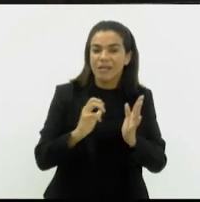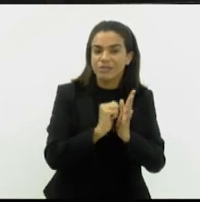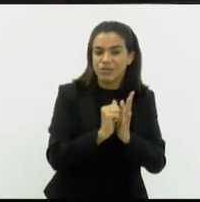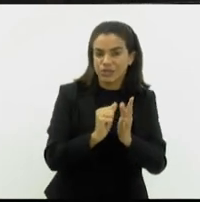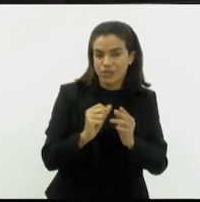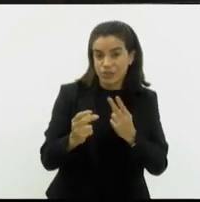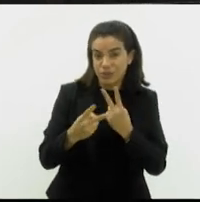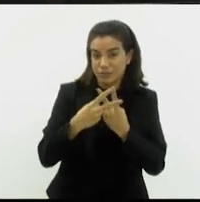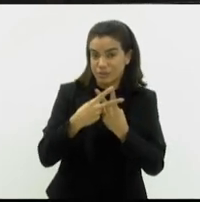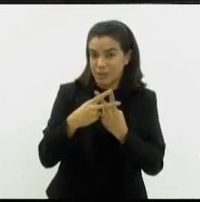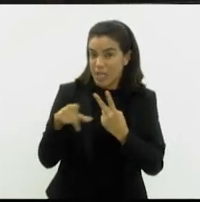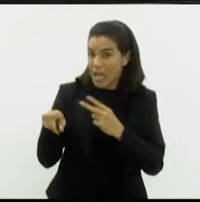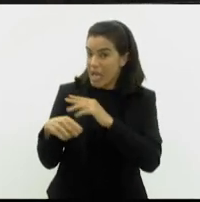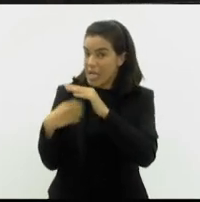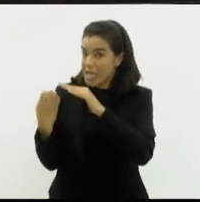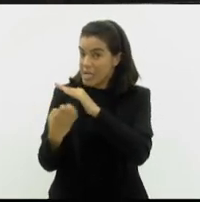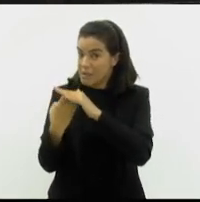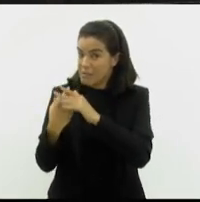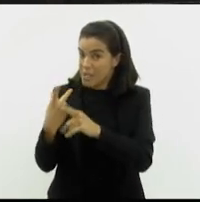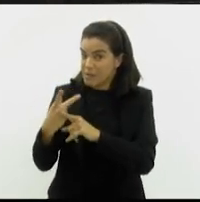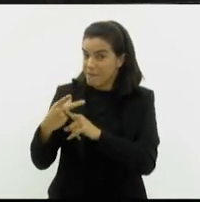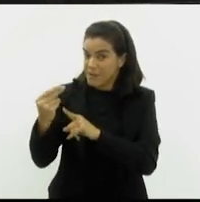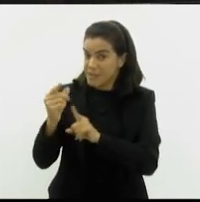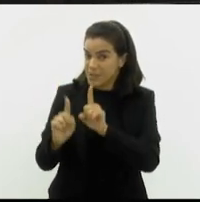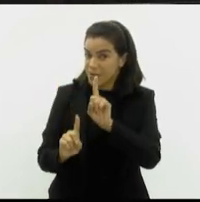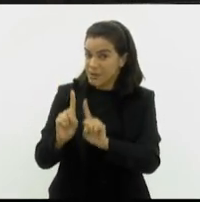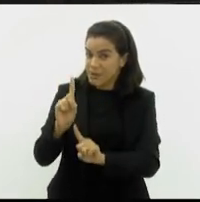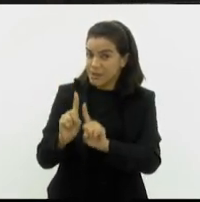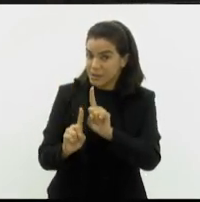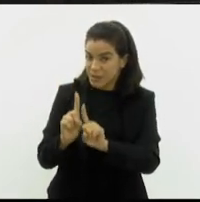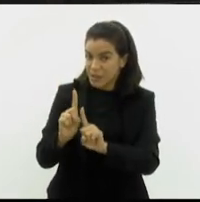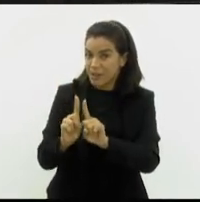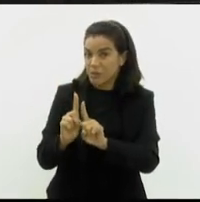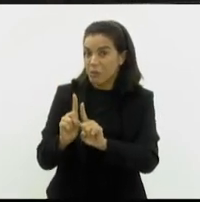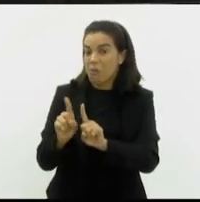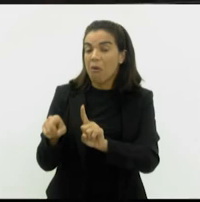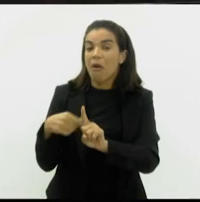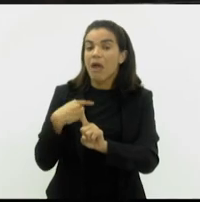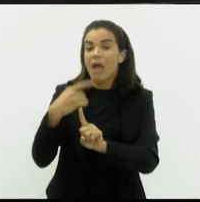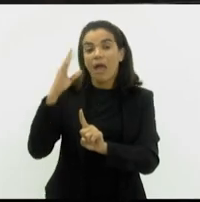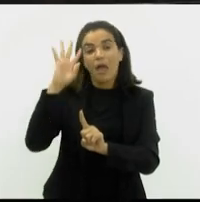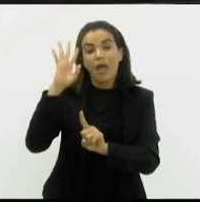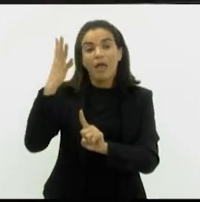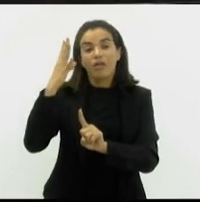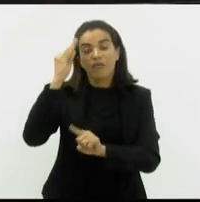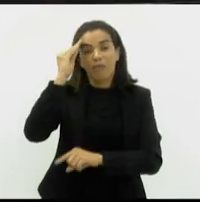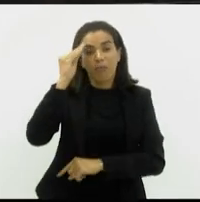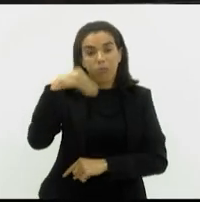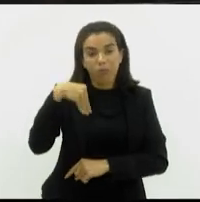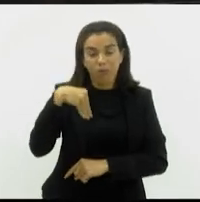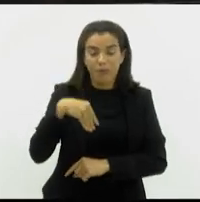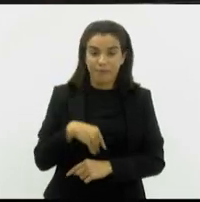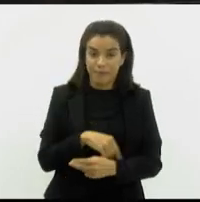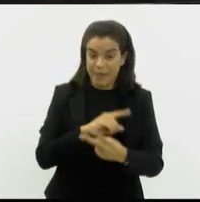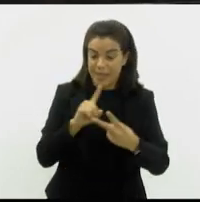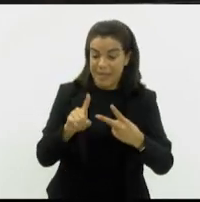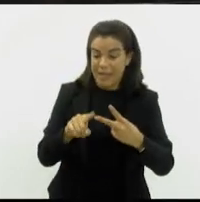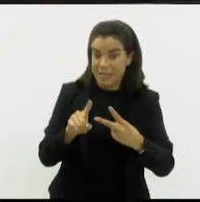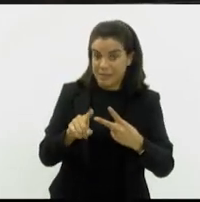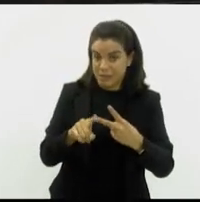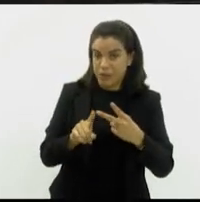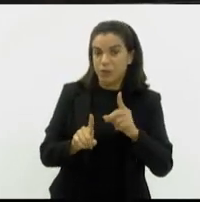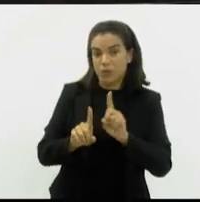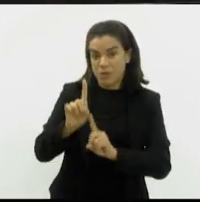A empresa que ganhou do além resolveu sair. A segunda colocada